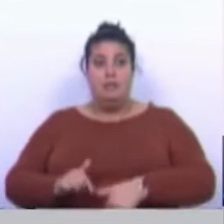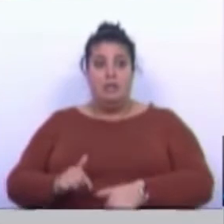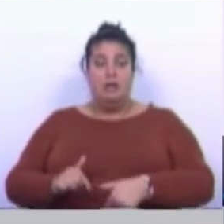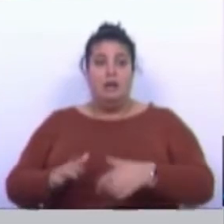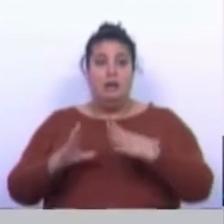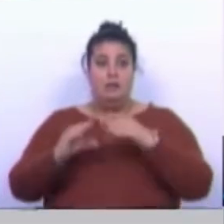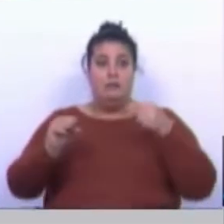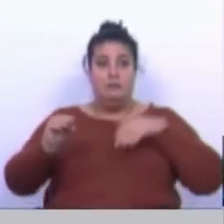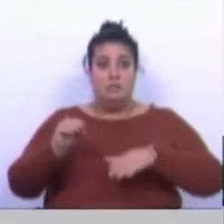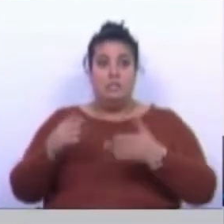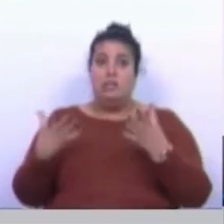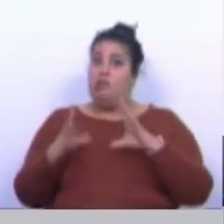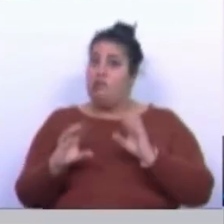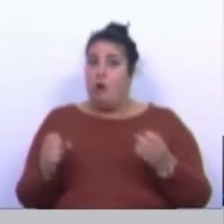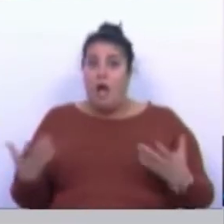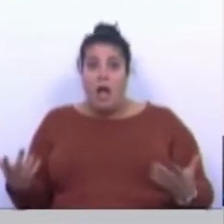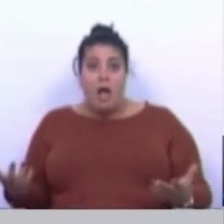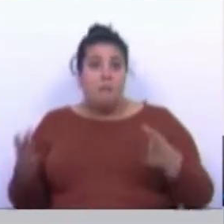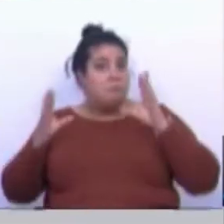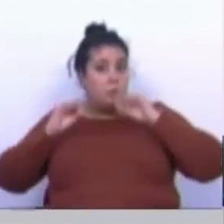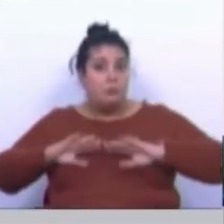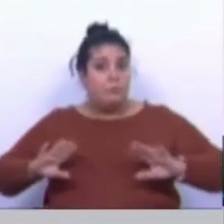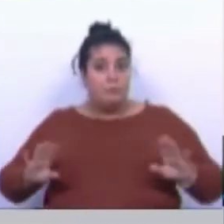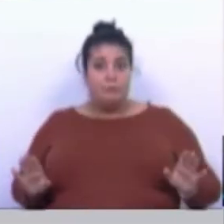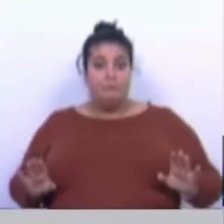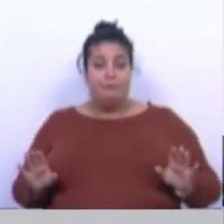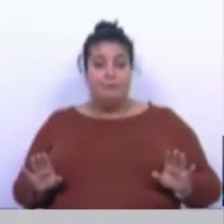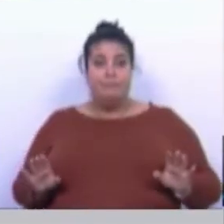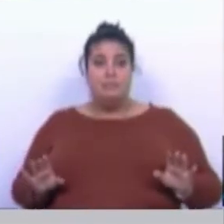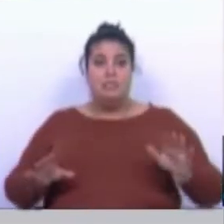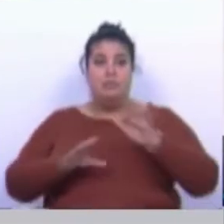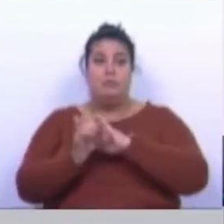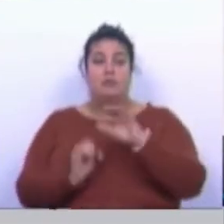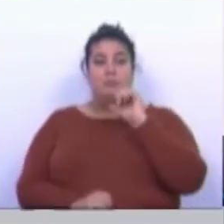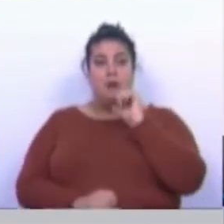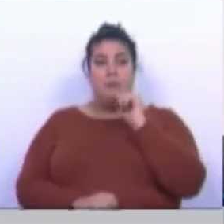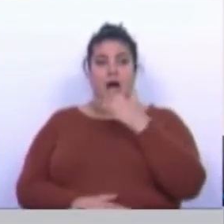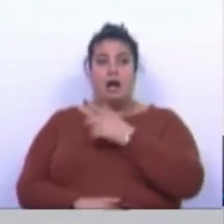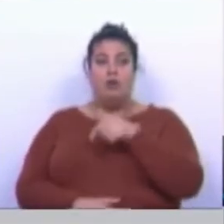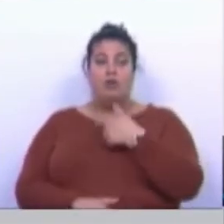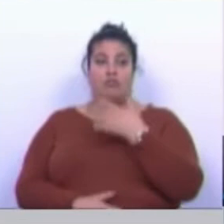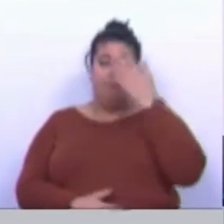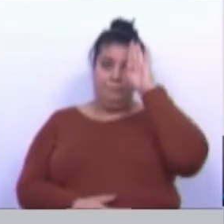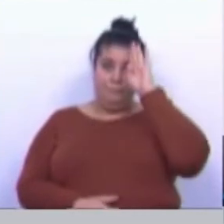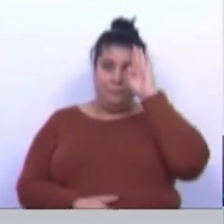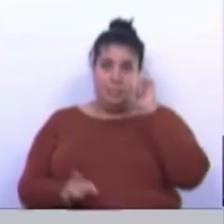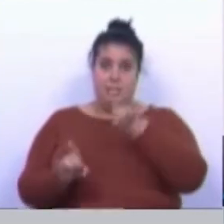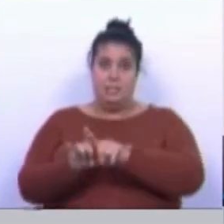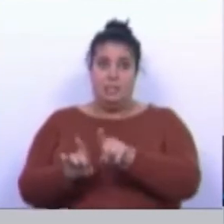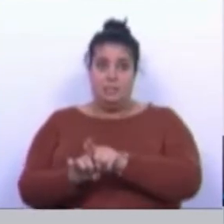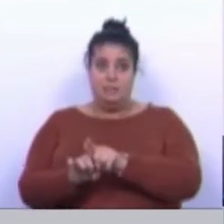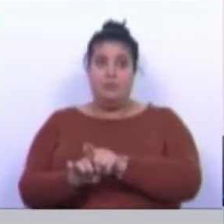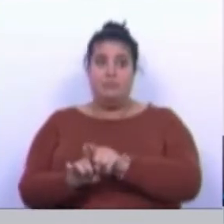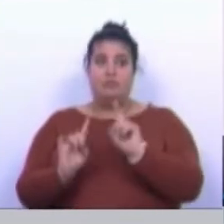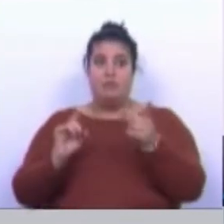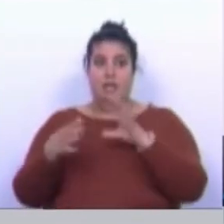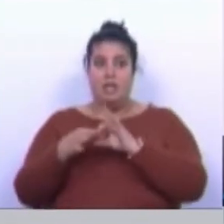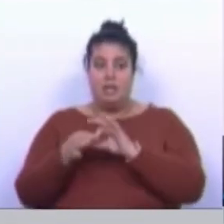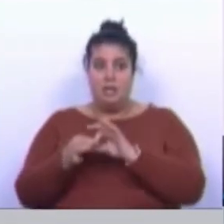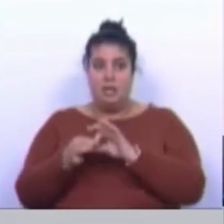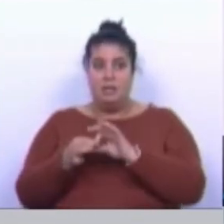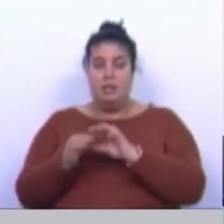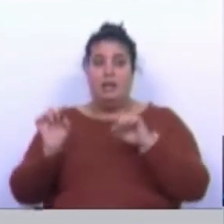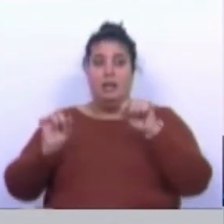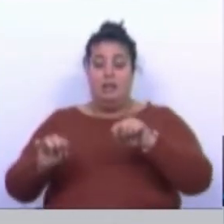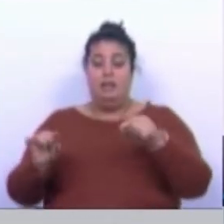de 2020, nós não temos de momento ainda. Agora, o que nós conseguimos constatar é que como a ONG no